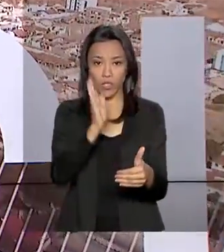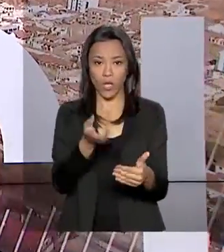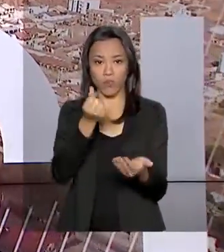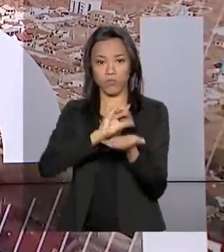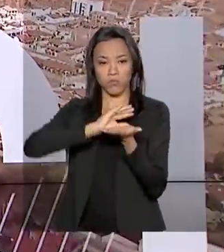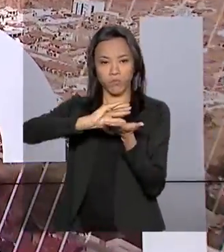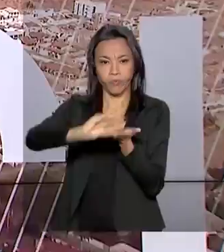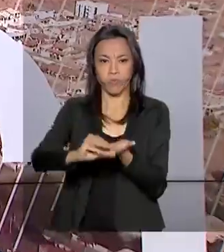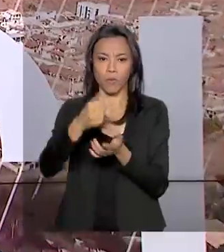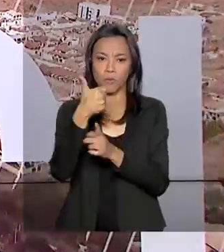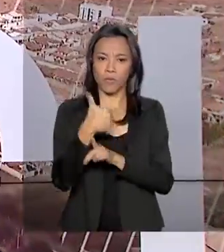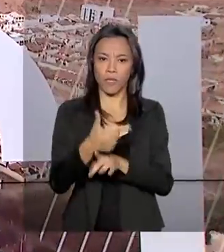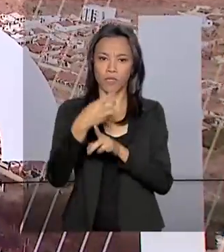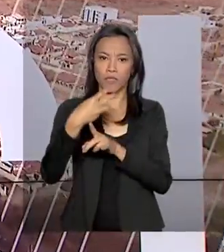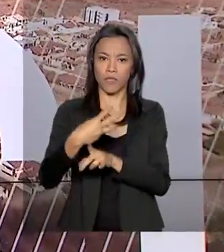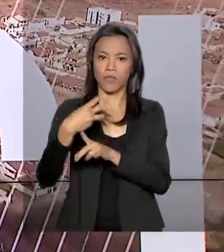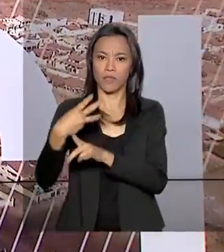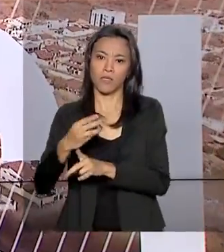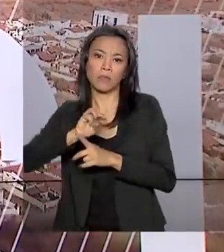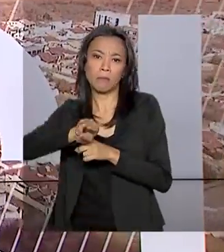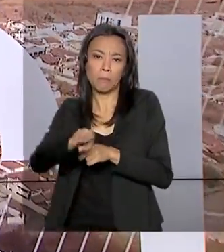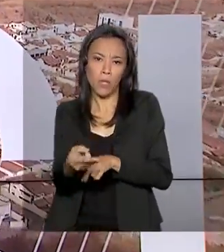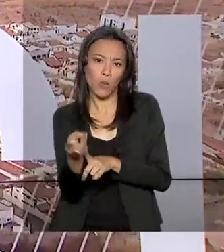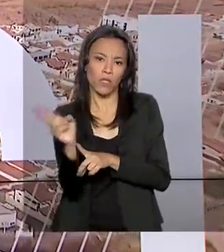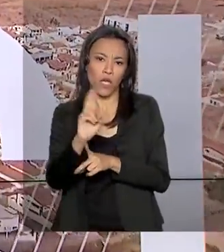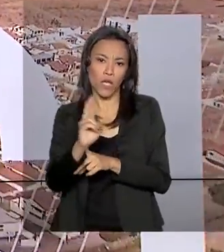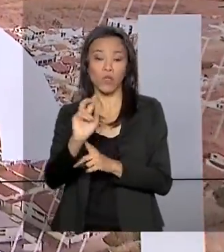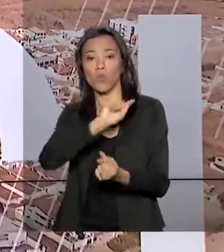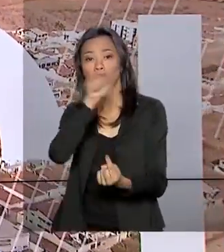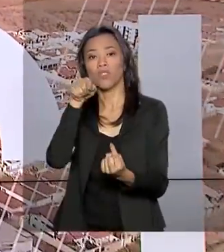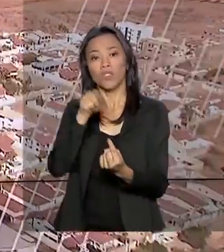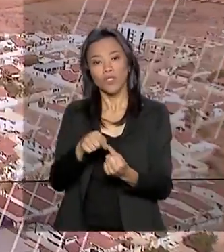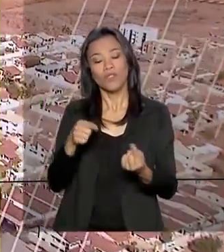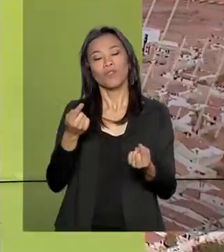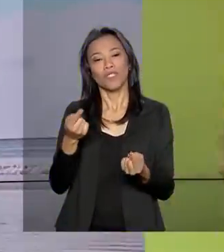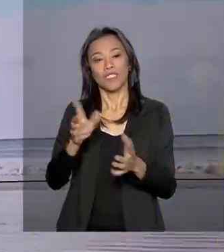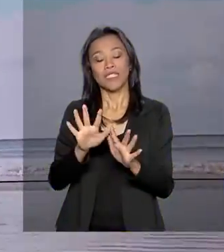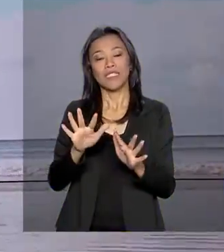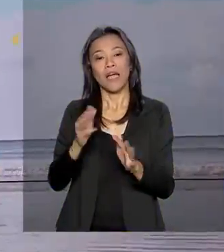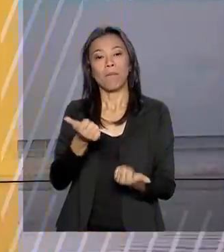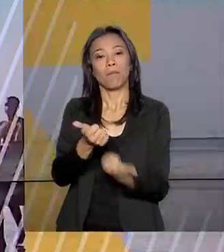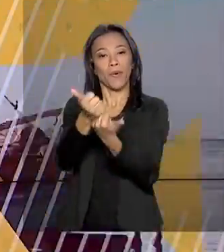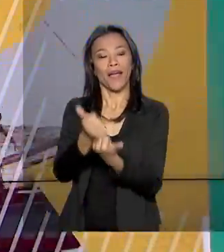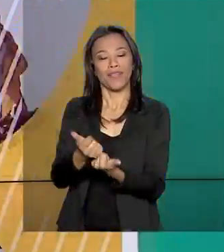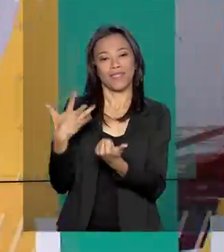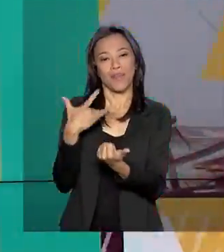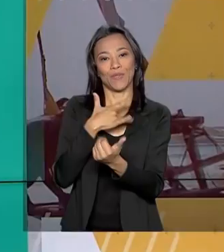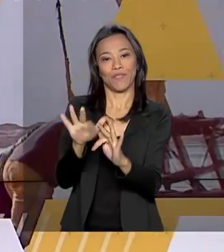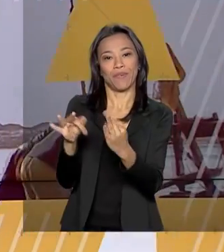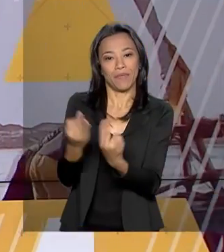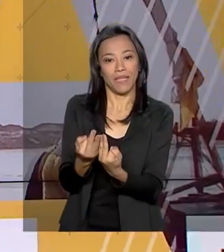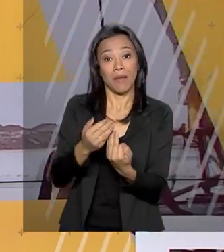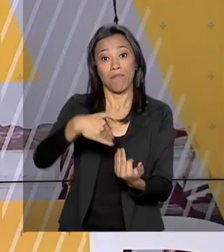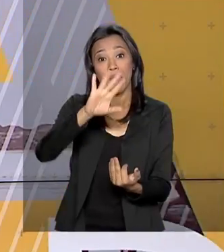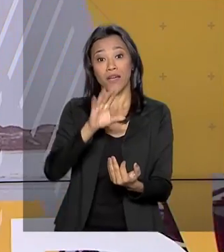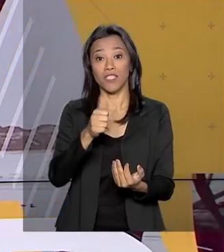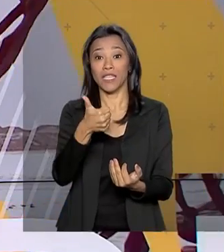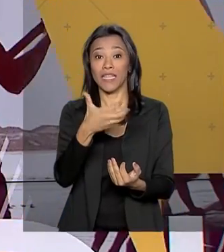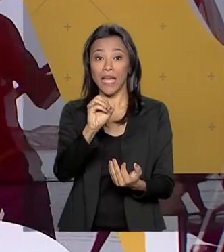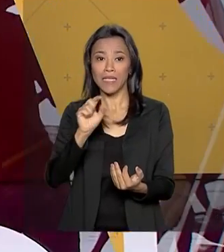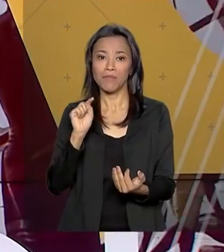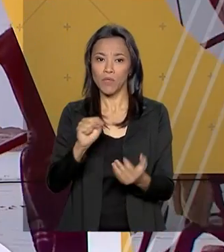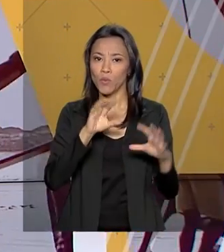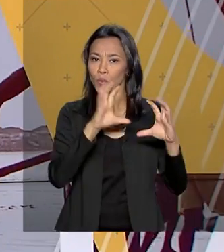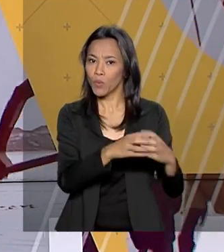233 milhões de reais para ampliação do Programa Saúde da Família. Serão credenciadas 10 mil novas equipes e serviços em